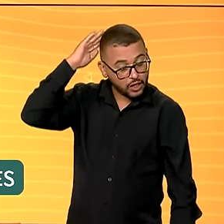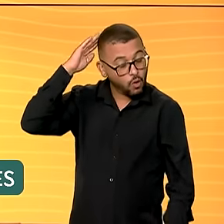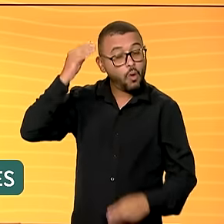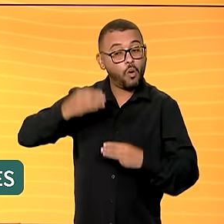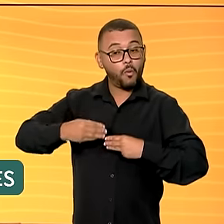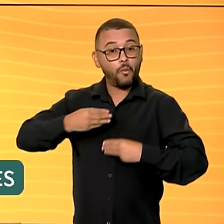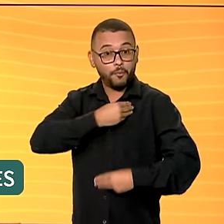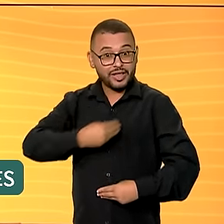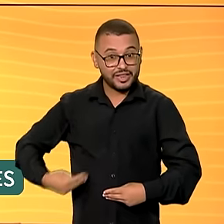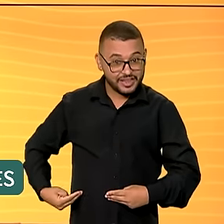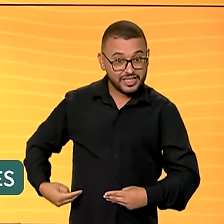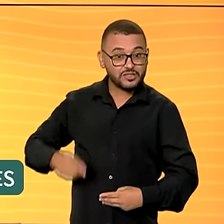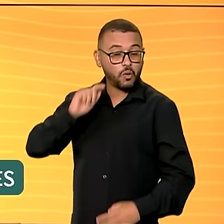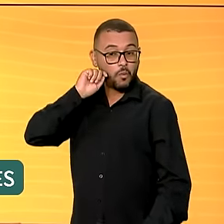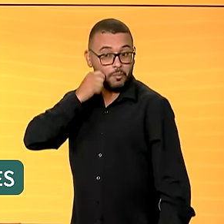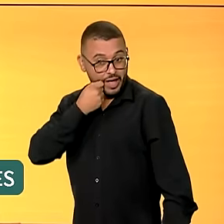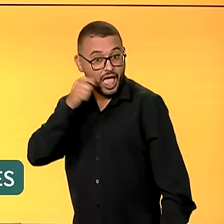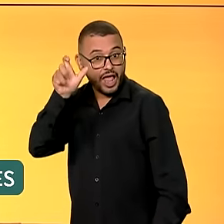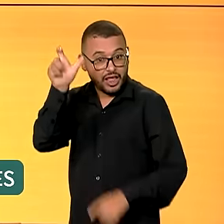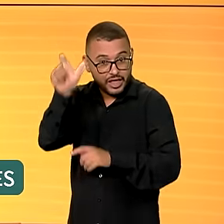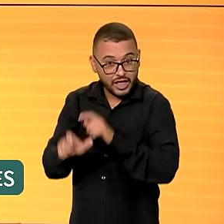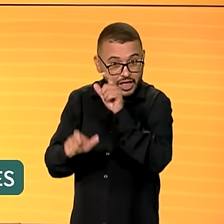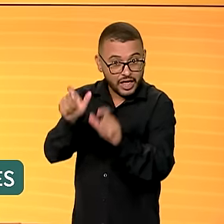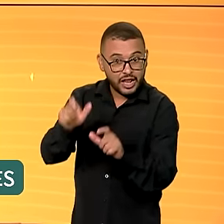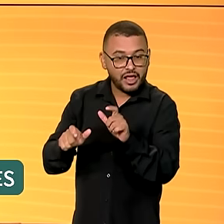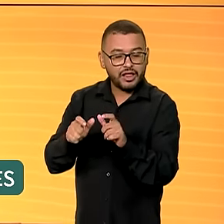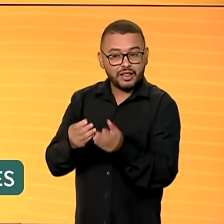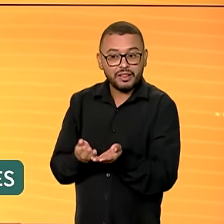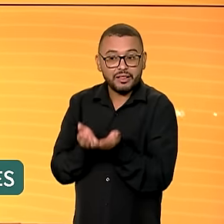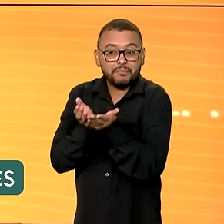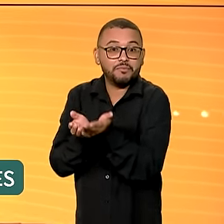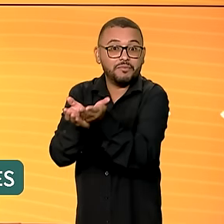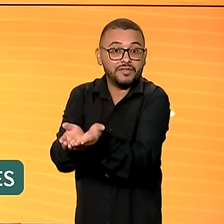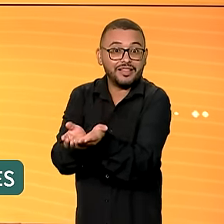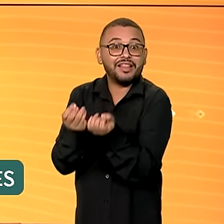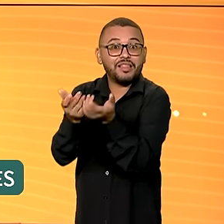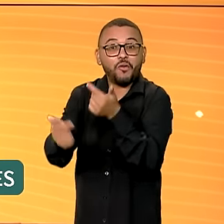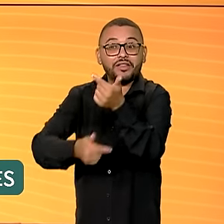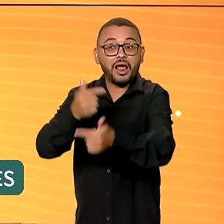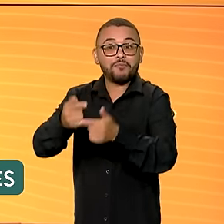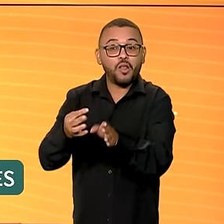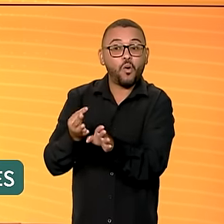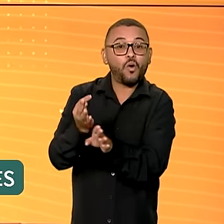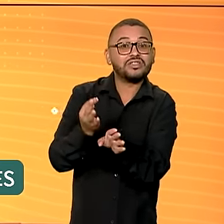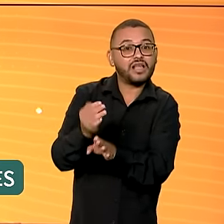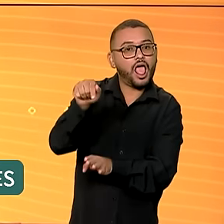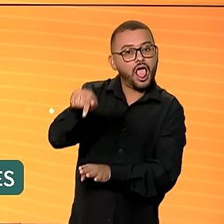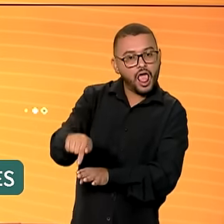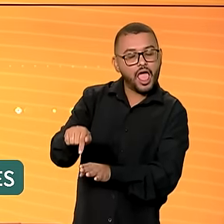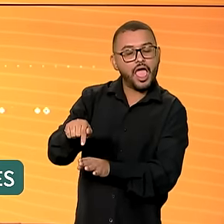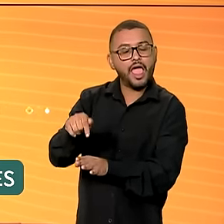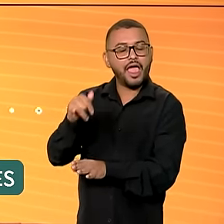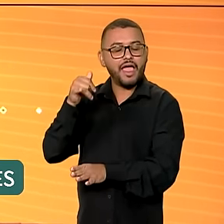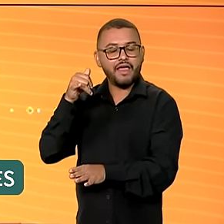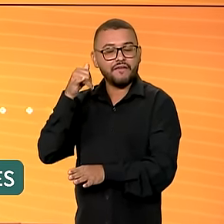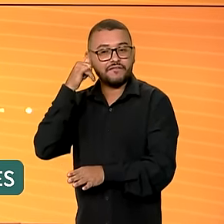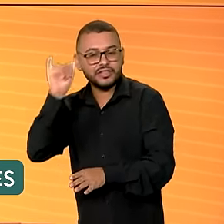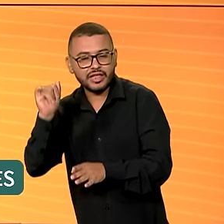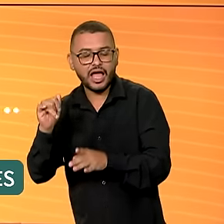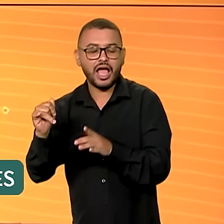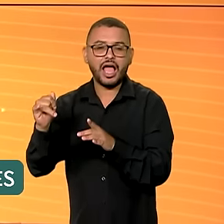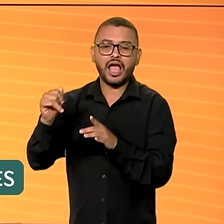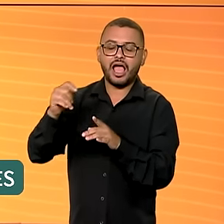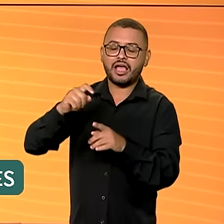e da Cidadania, Silvio Almeida, entregou barcos que vão ajudar no trabalho dos conselhos tutelares no combate à exploração